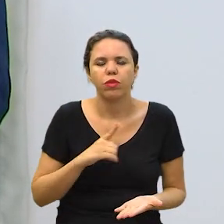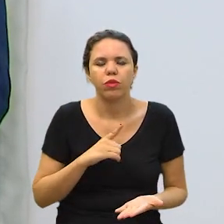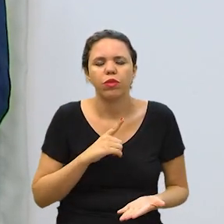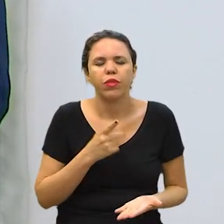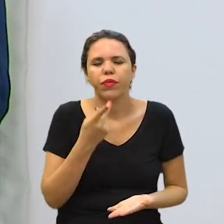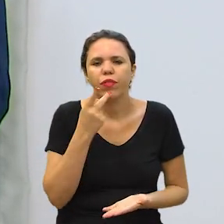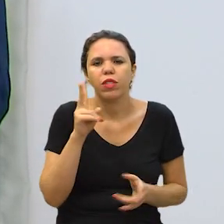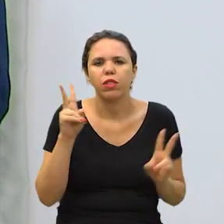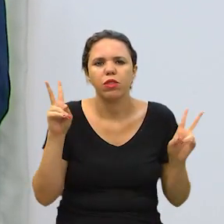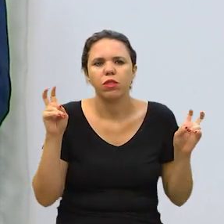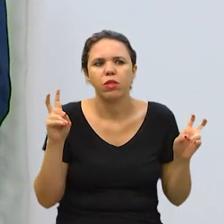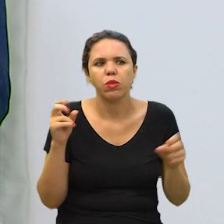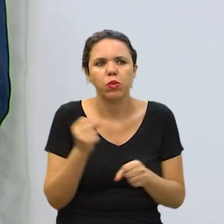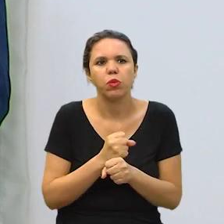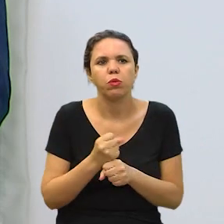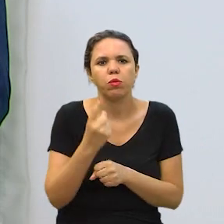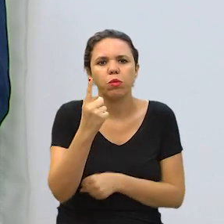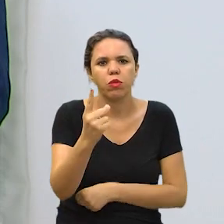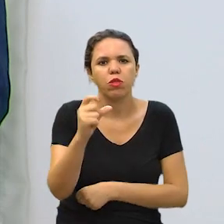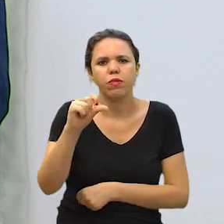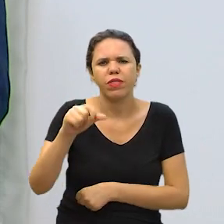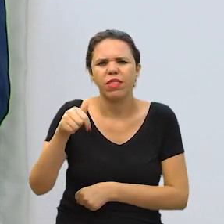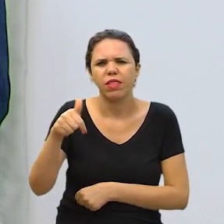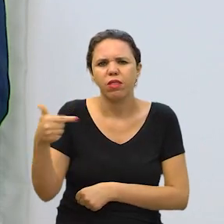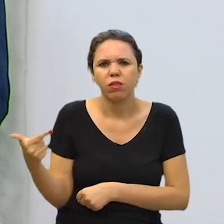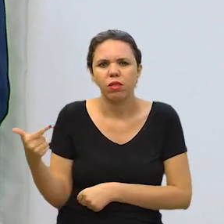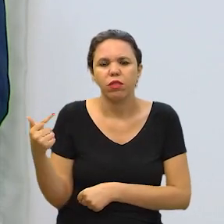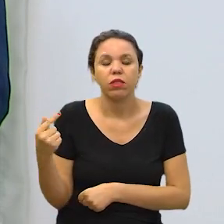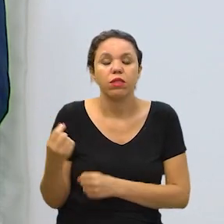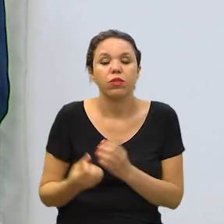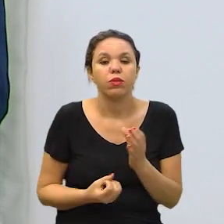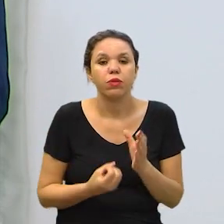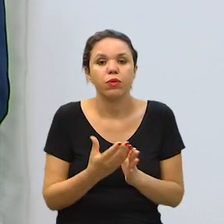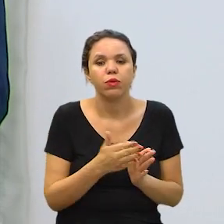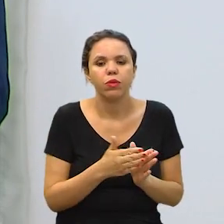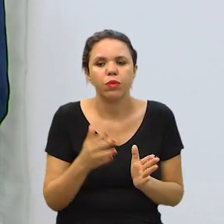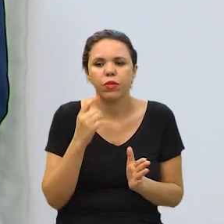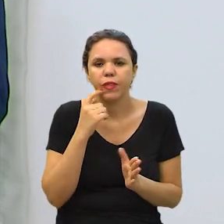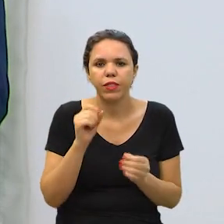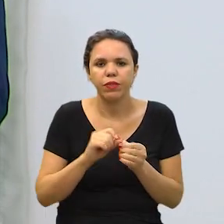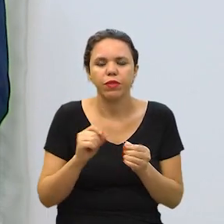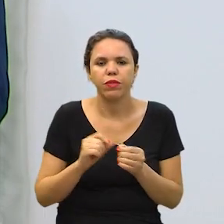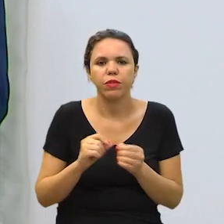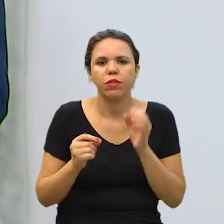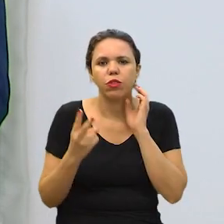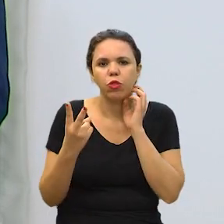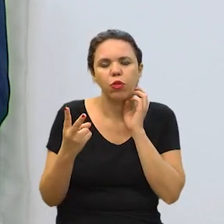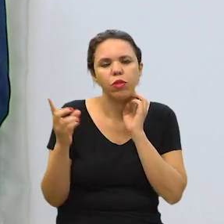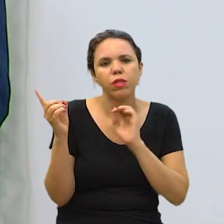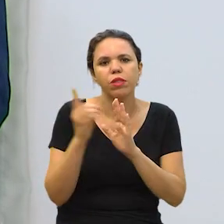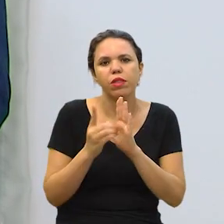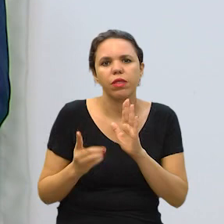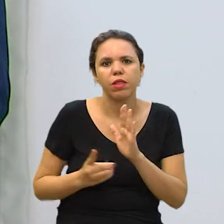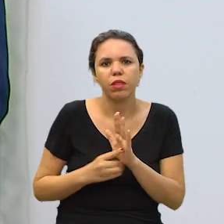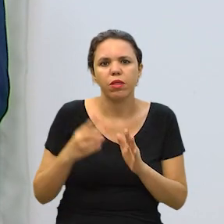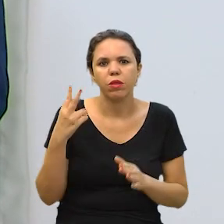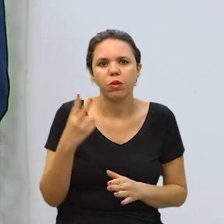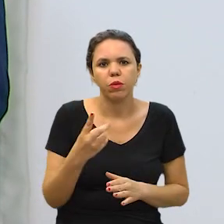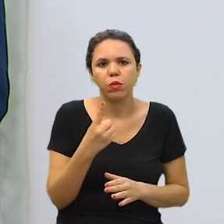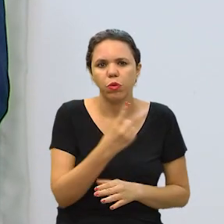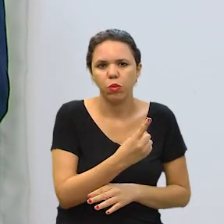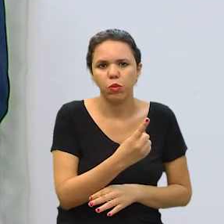No Brasil se tem a notícia ali pelos anos de 1932, quando foram feitos dois decretos,